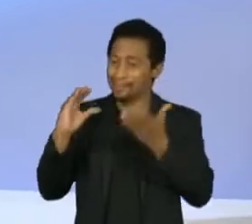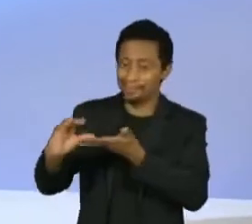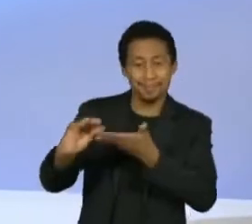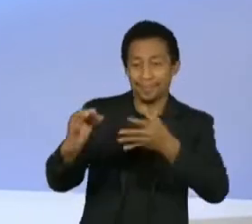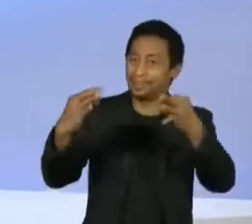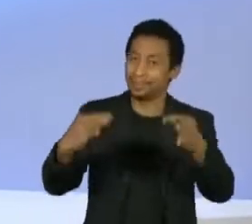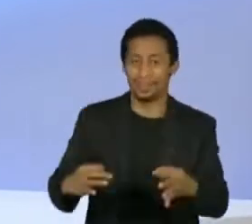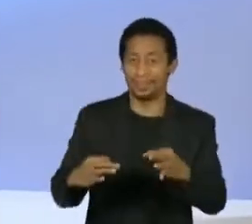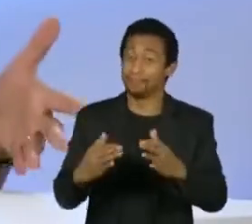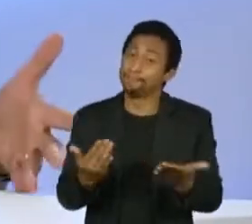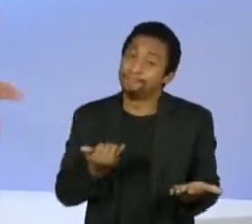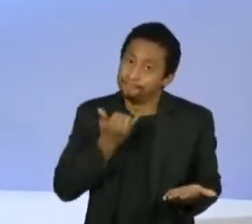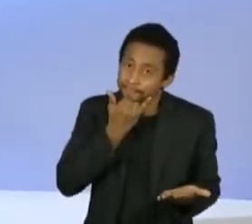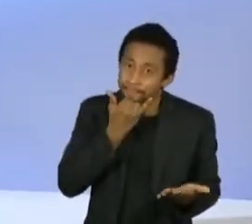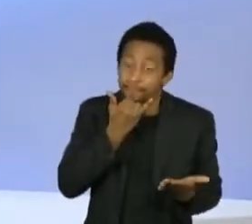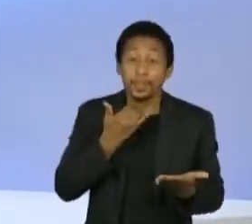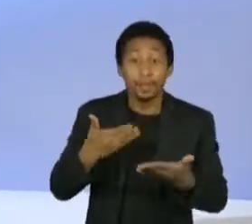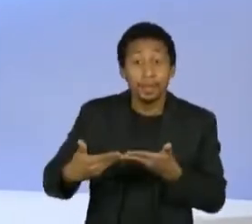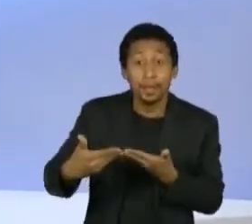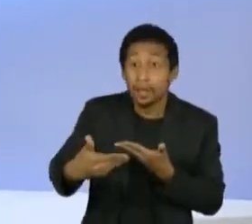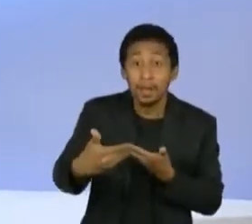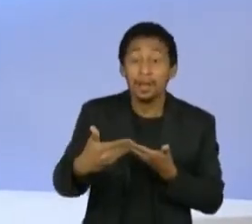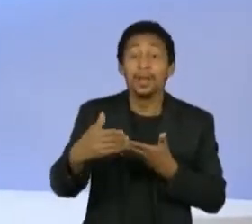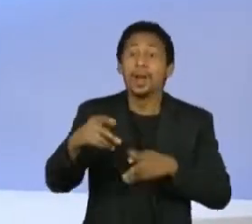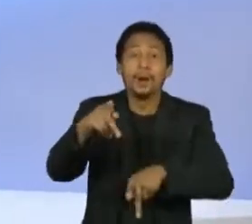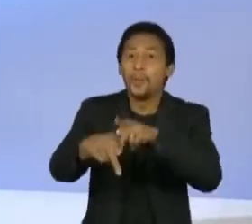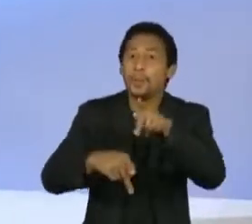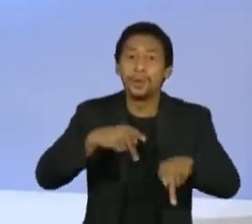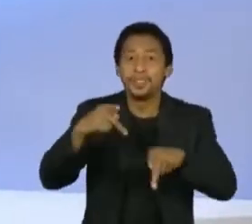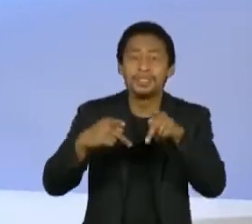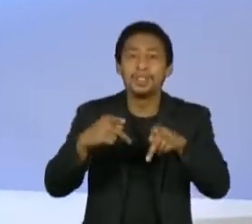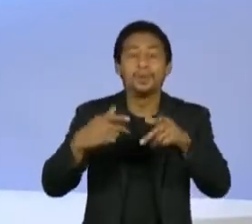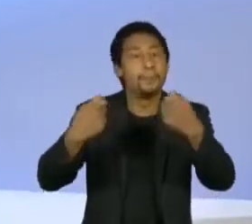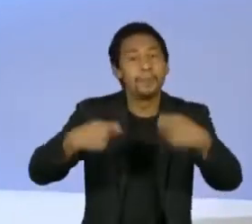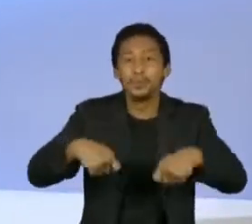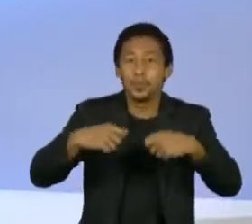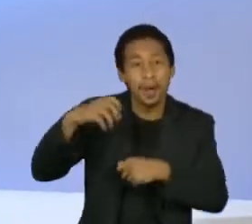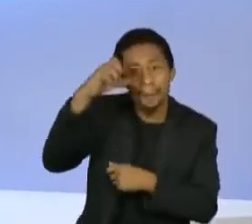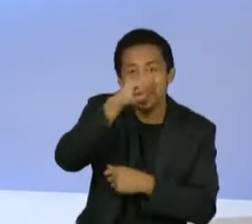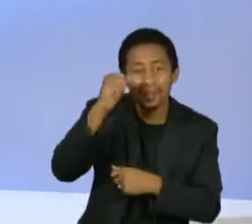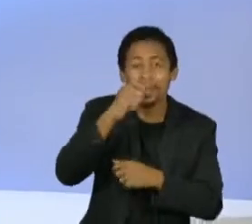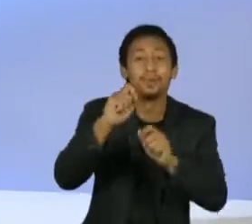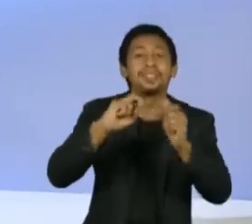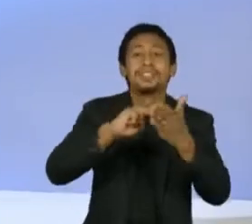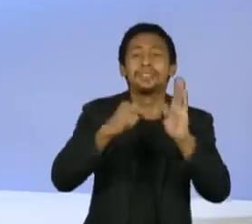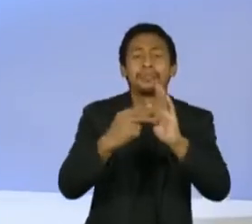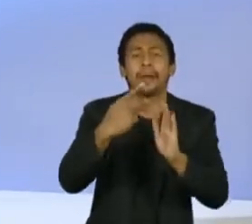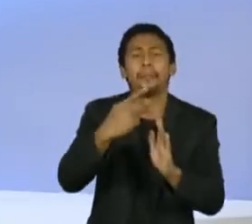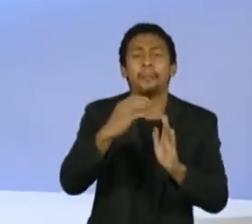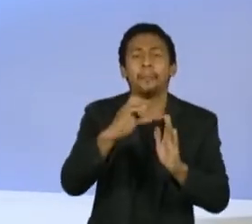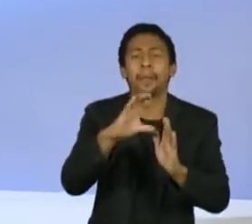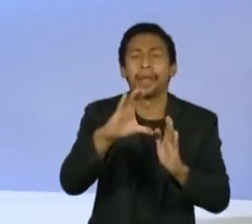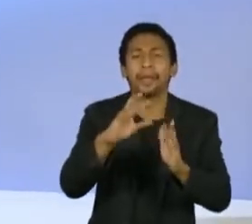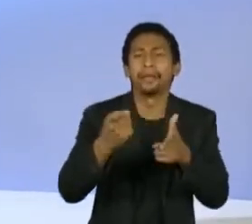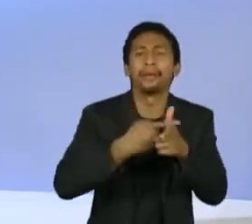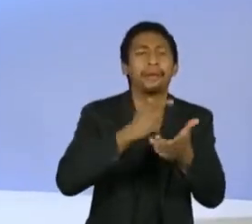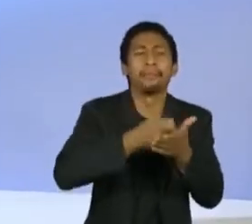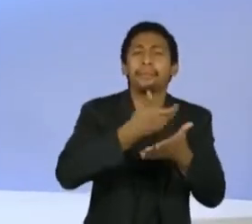aprender o que é PEC dos precatórios, e ainda assim não conseguiu saber o que fazer com isso, não serve ao almoço nem ao jantar.